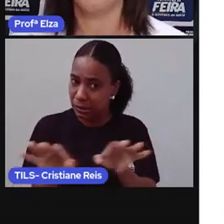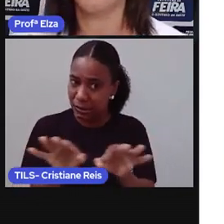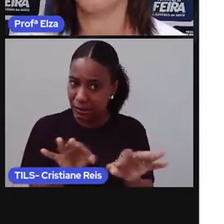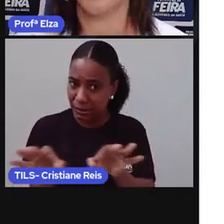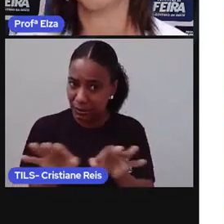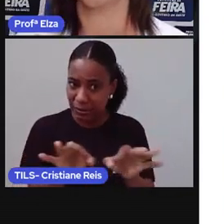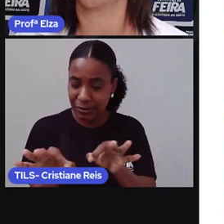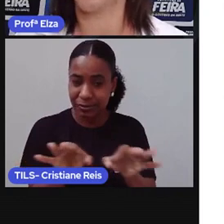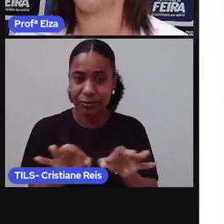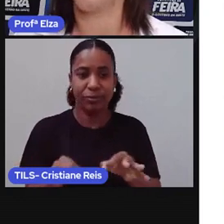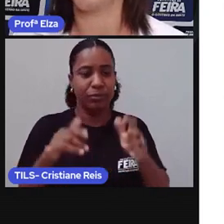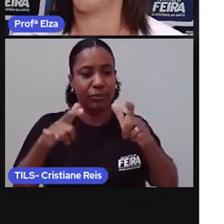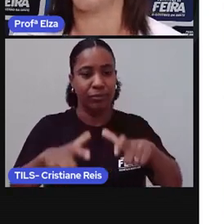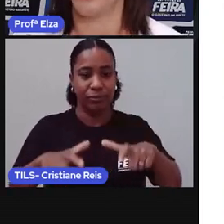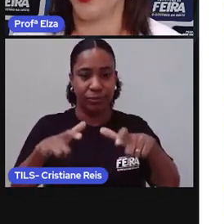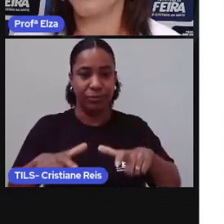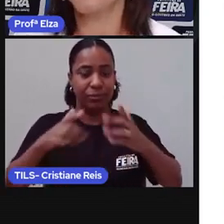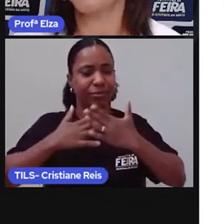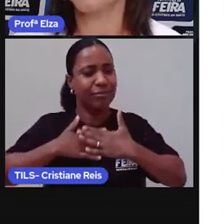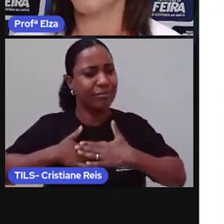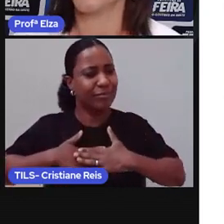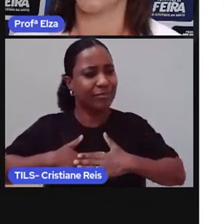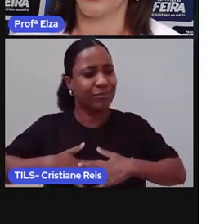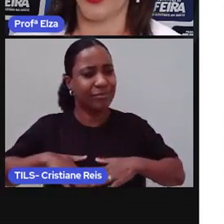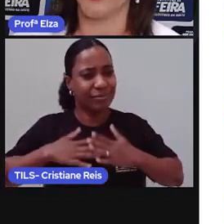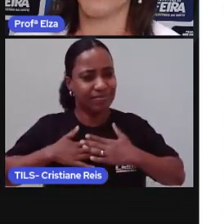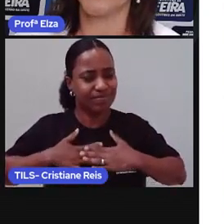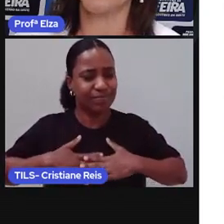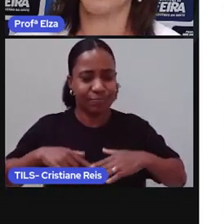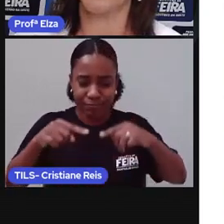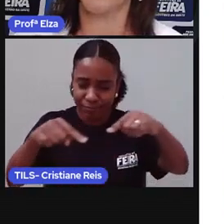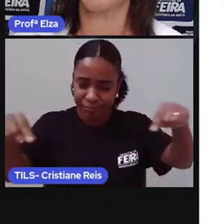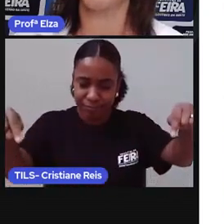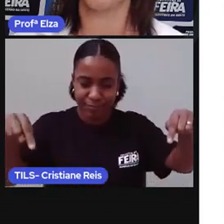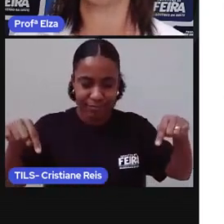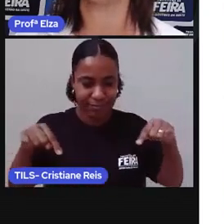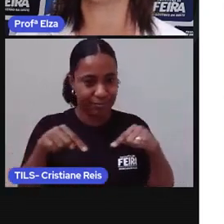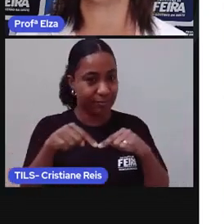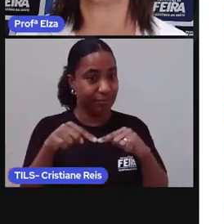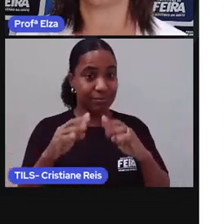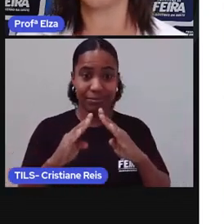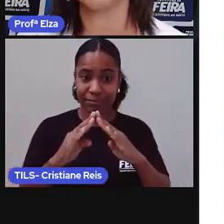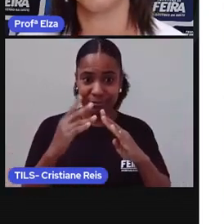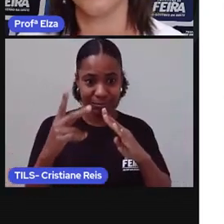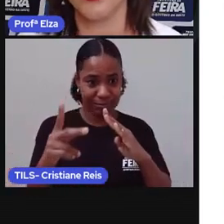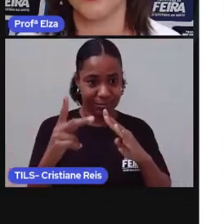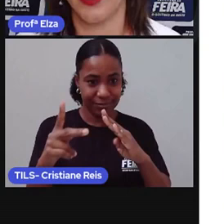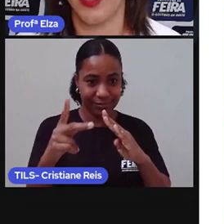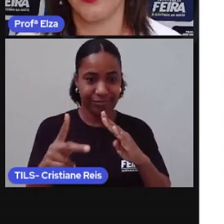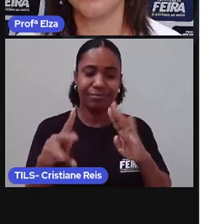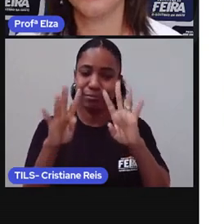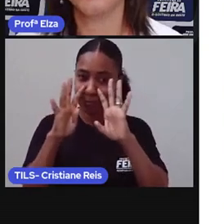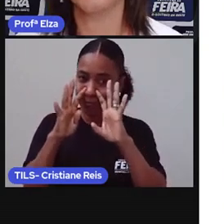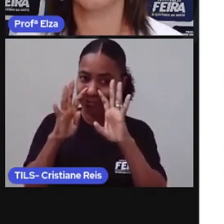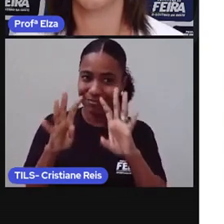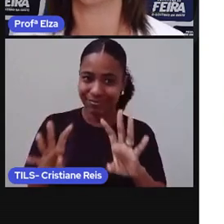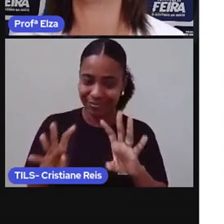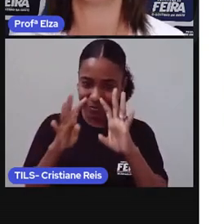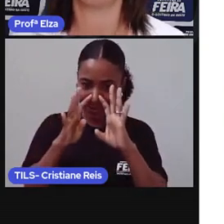Encontre um lugar tranquilo para estudar na sua casa, de modo que você possa se concentrar.